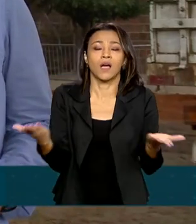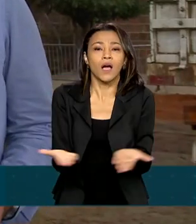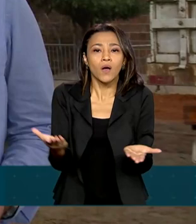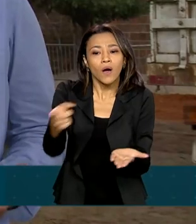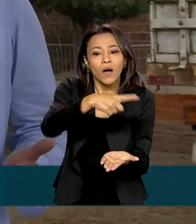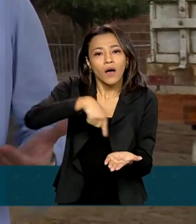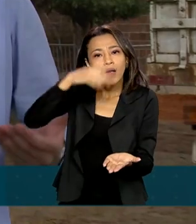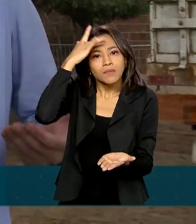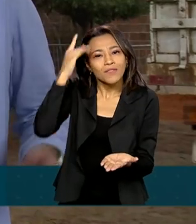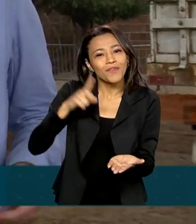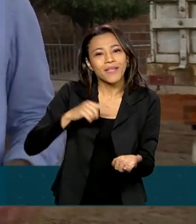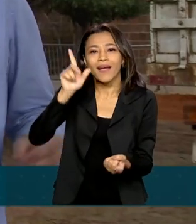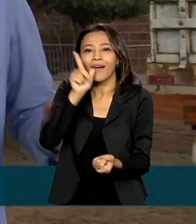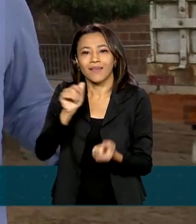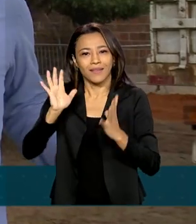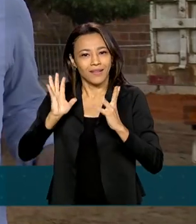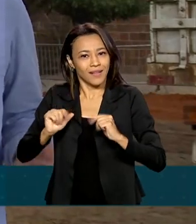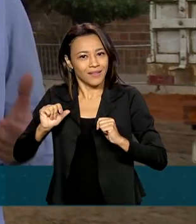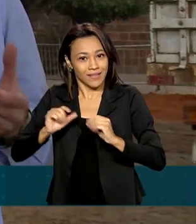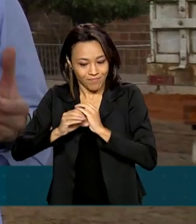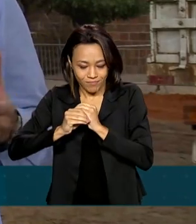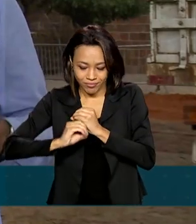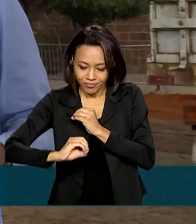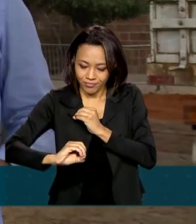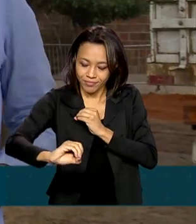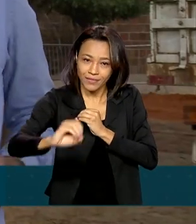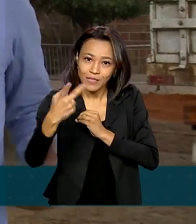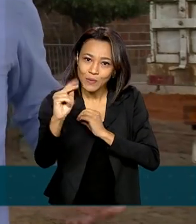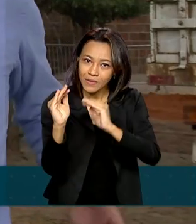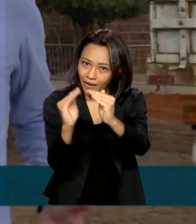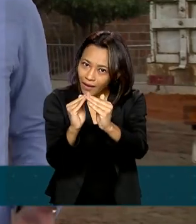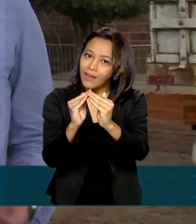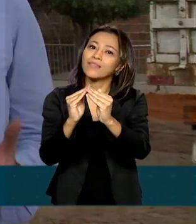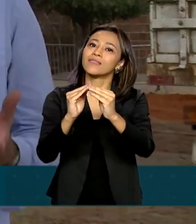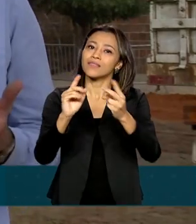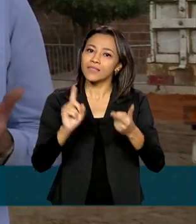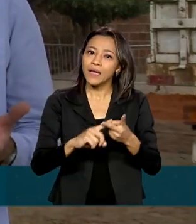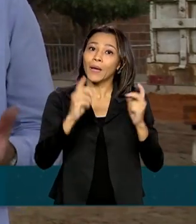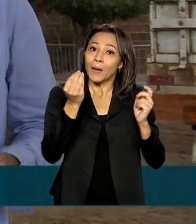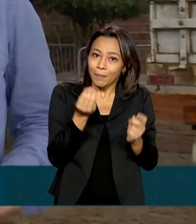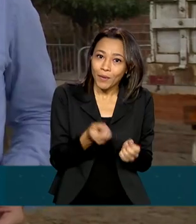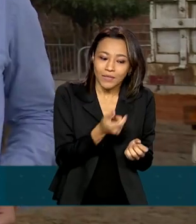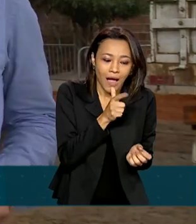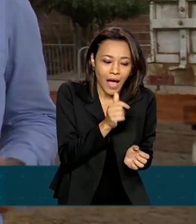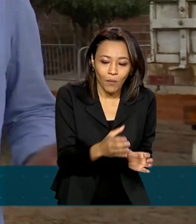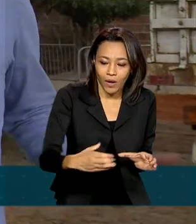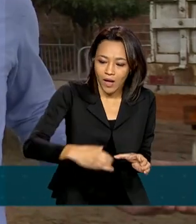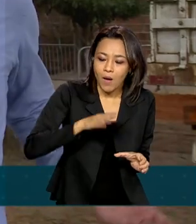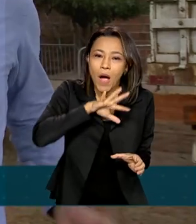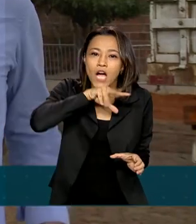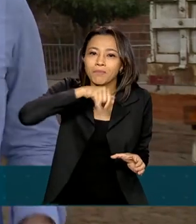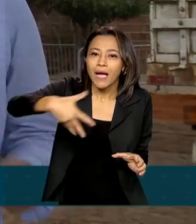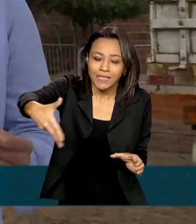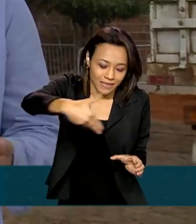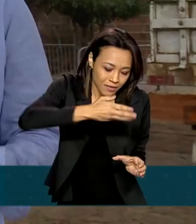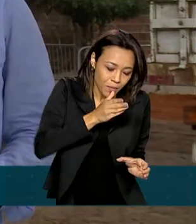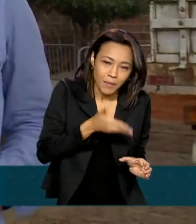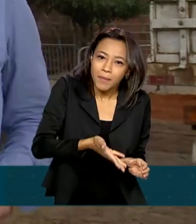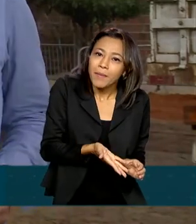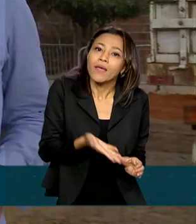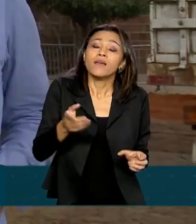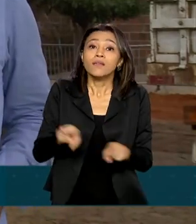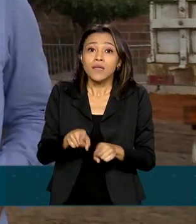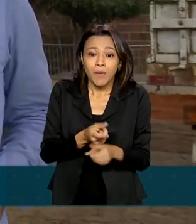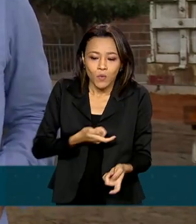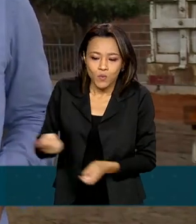moradores terão água potável encanada em casa, poderão hidratar seus animais e também irrigar